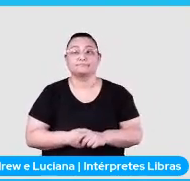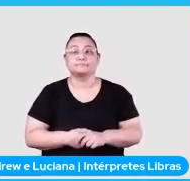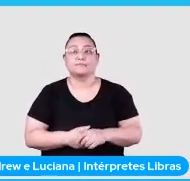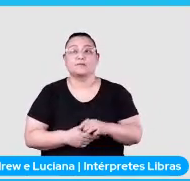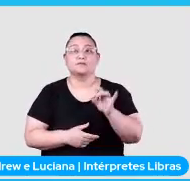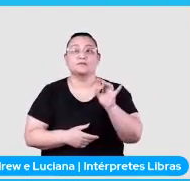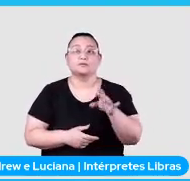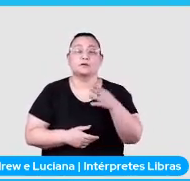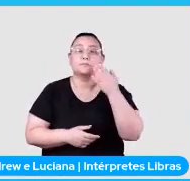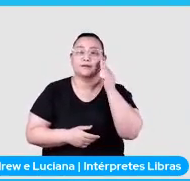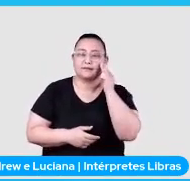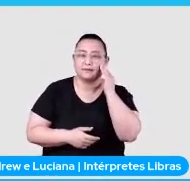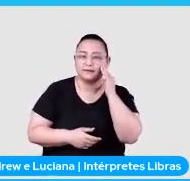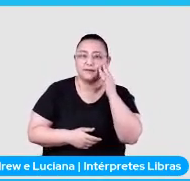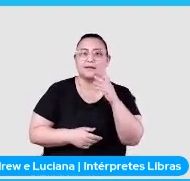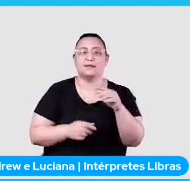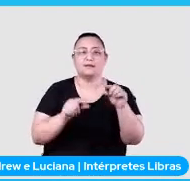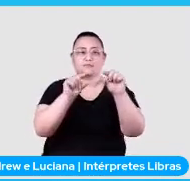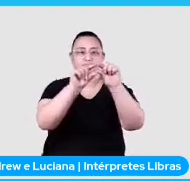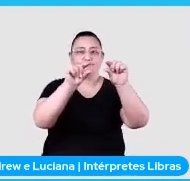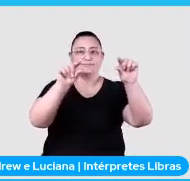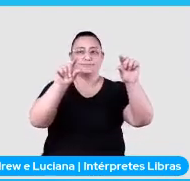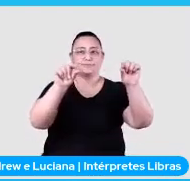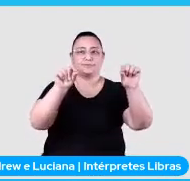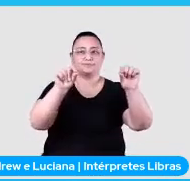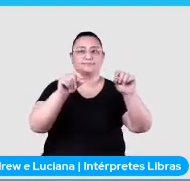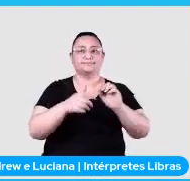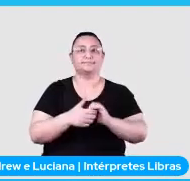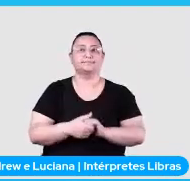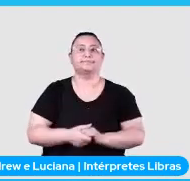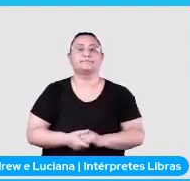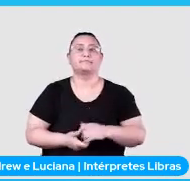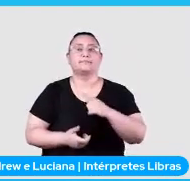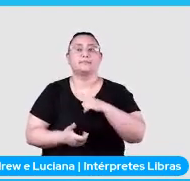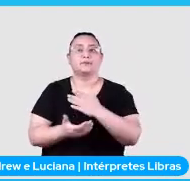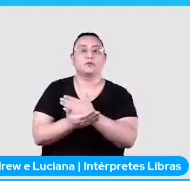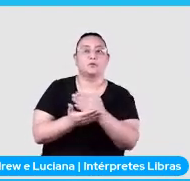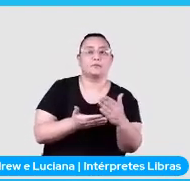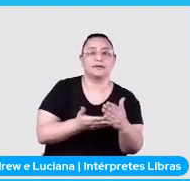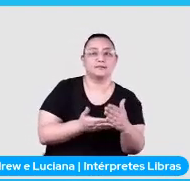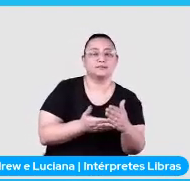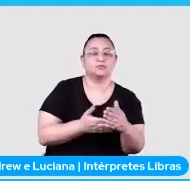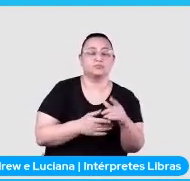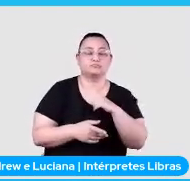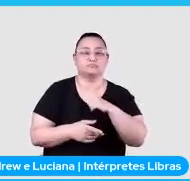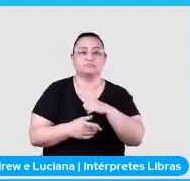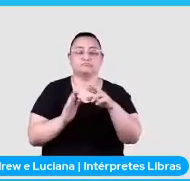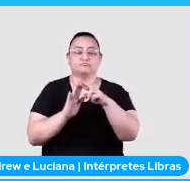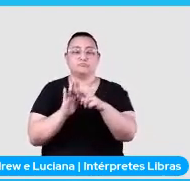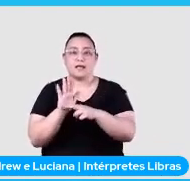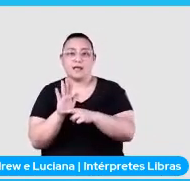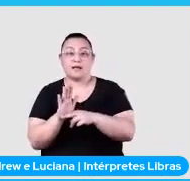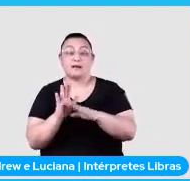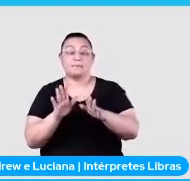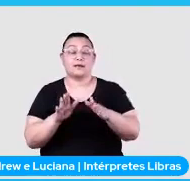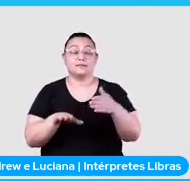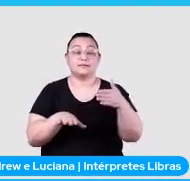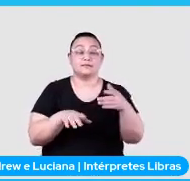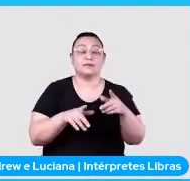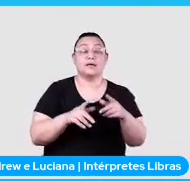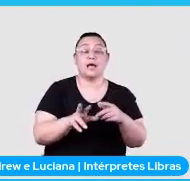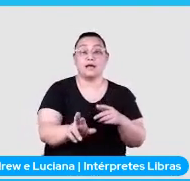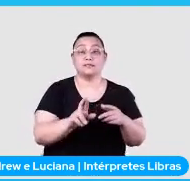formalizar, conforme tinha aqui nesse slide, a gente entra com sentenças e nossa saída, o que é? Essas